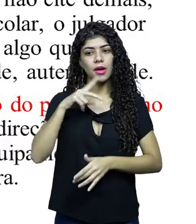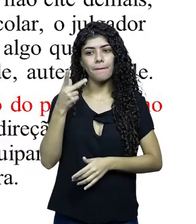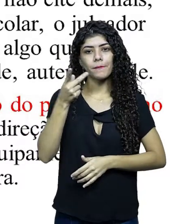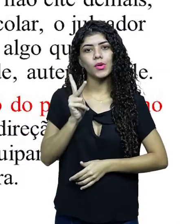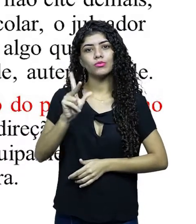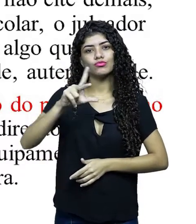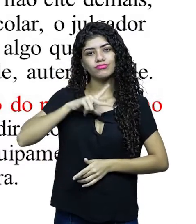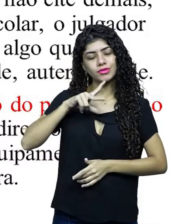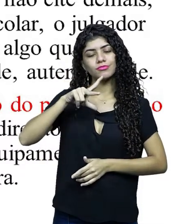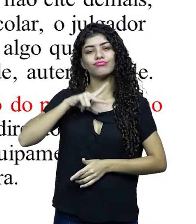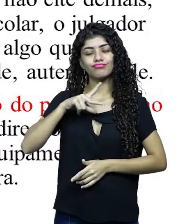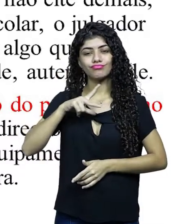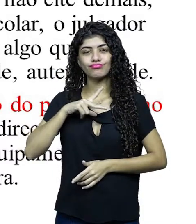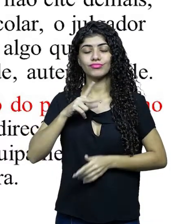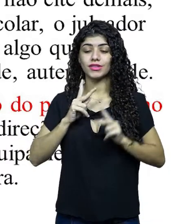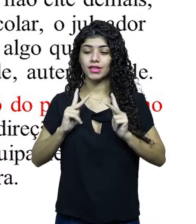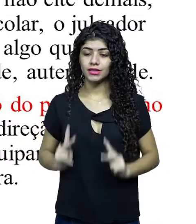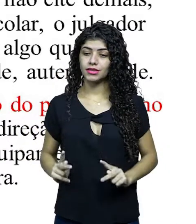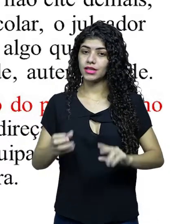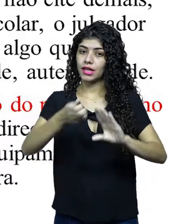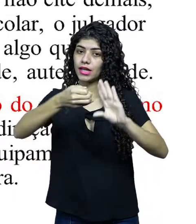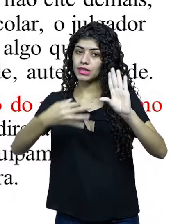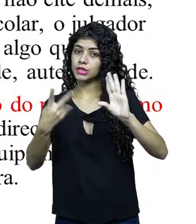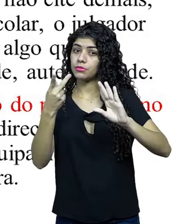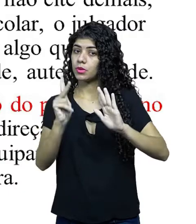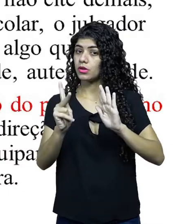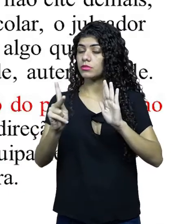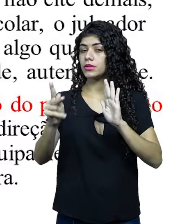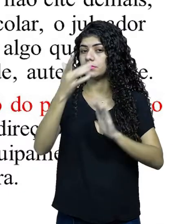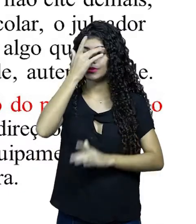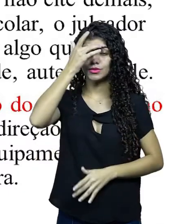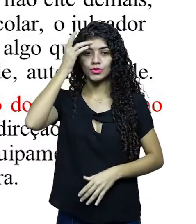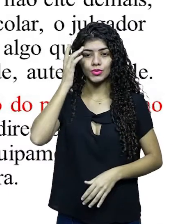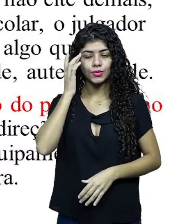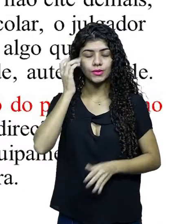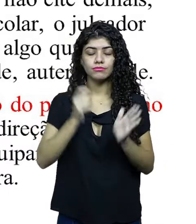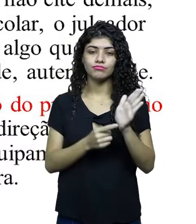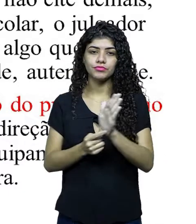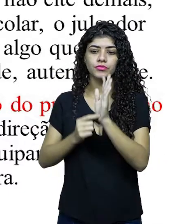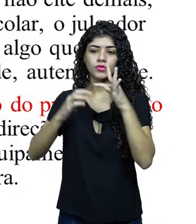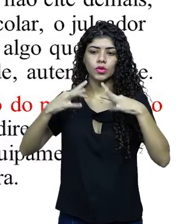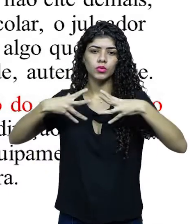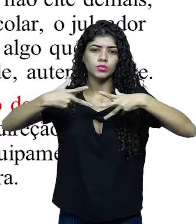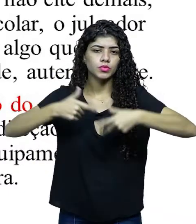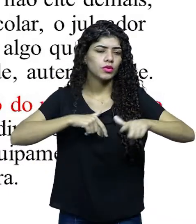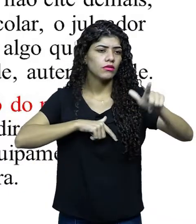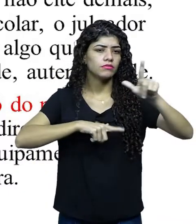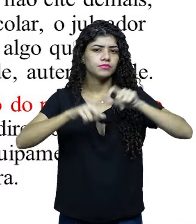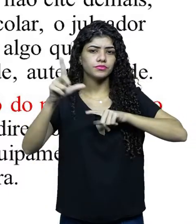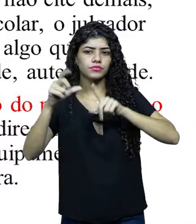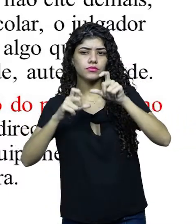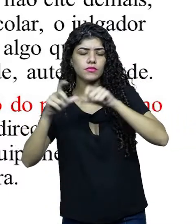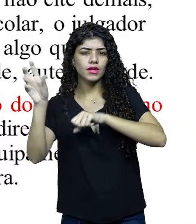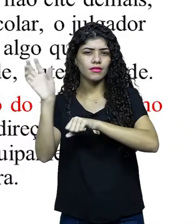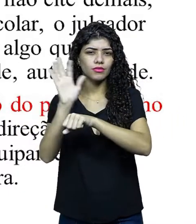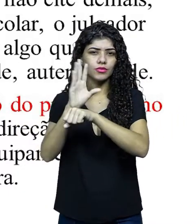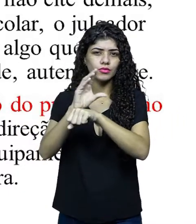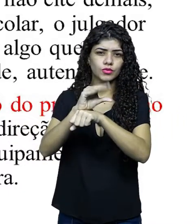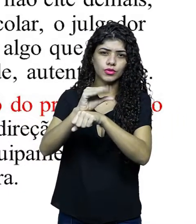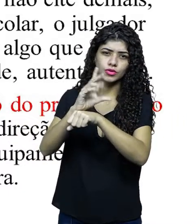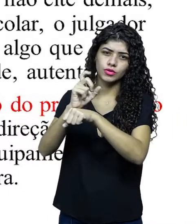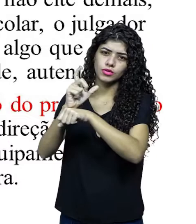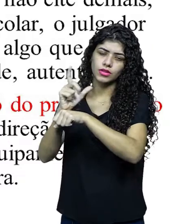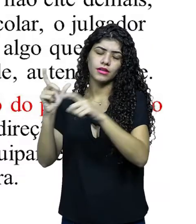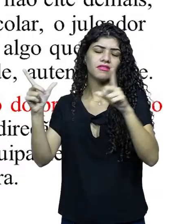originalidade, autenticidade. Mostre conhecimento do projeto como um todo. Fotografia, direções de arte,